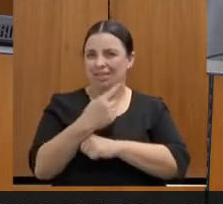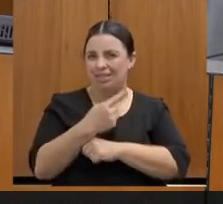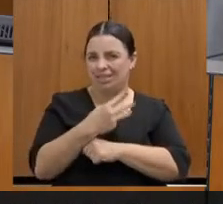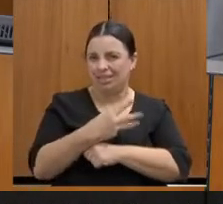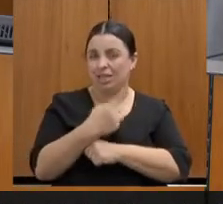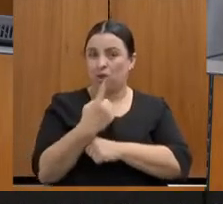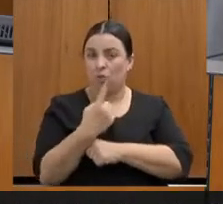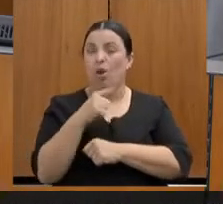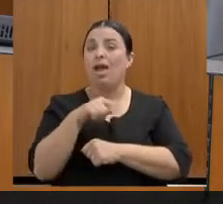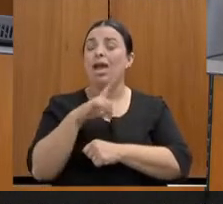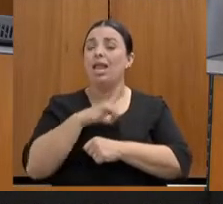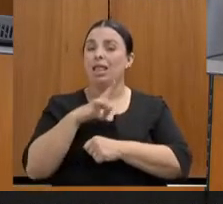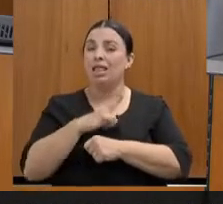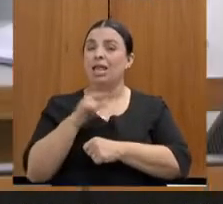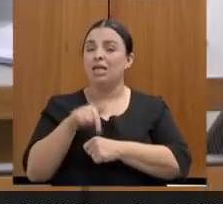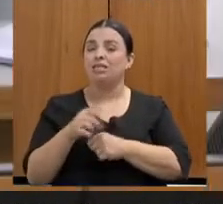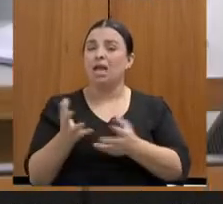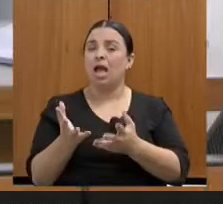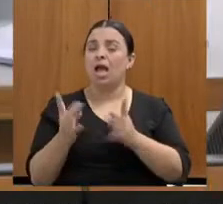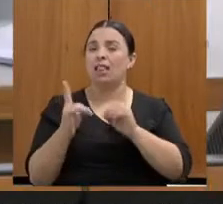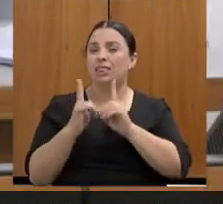contínua.